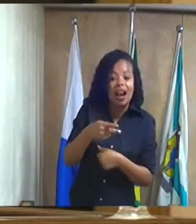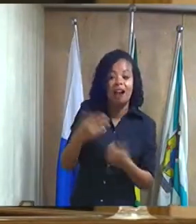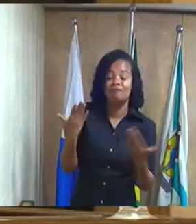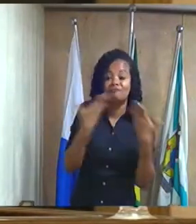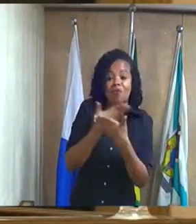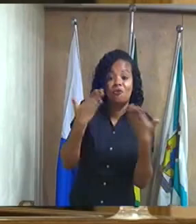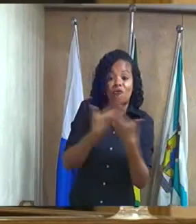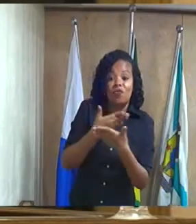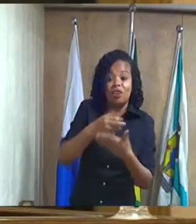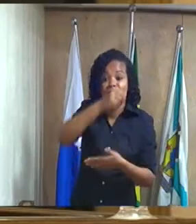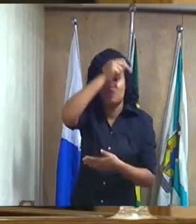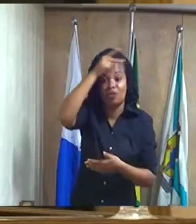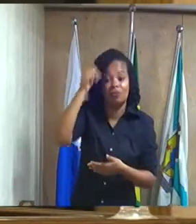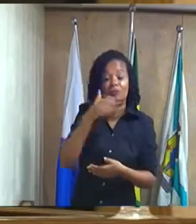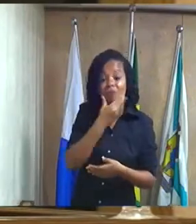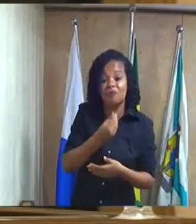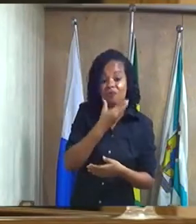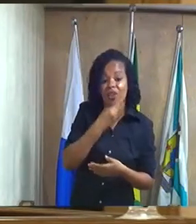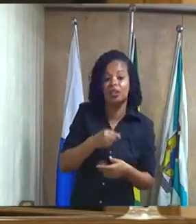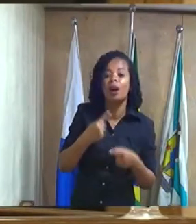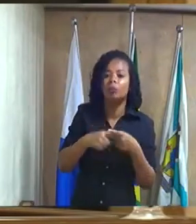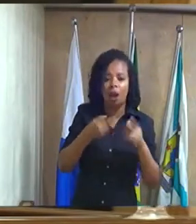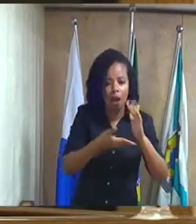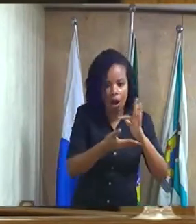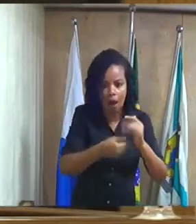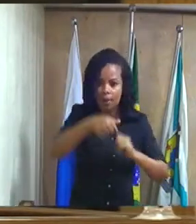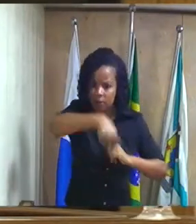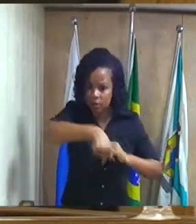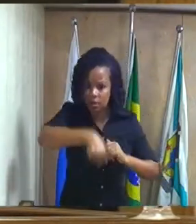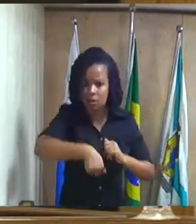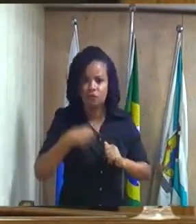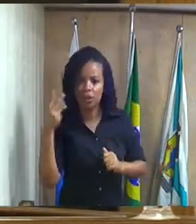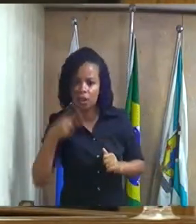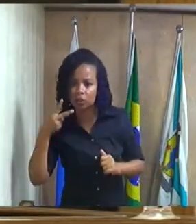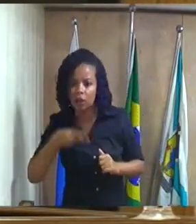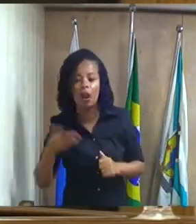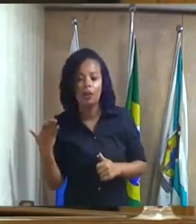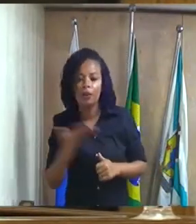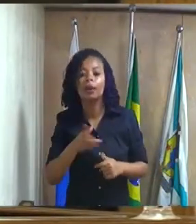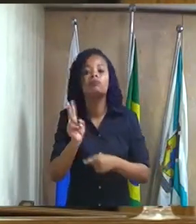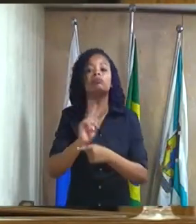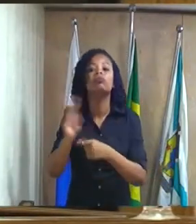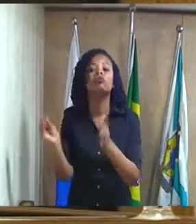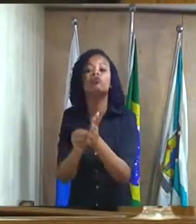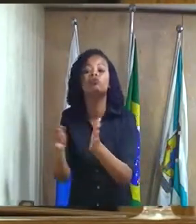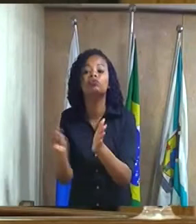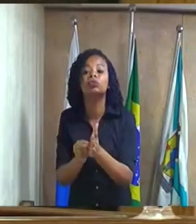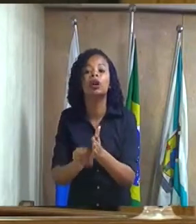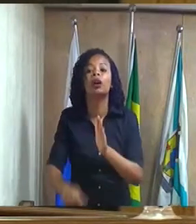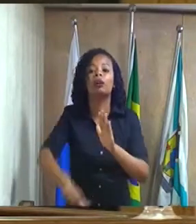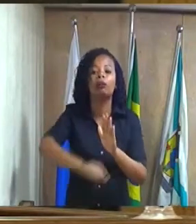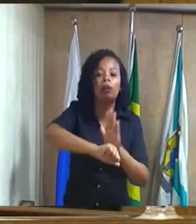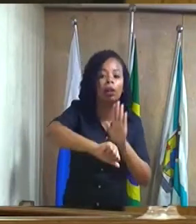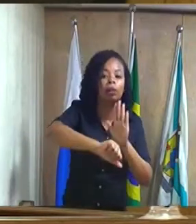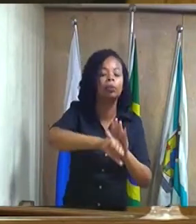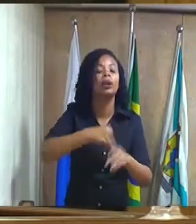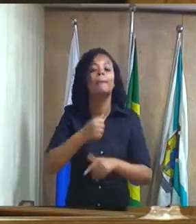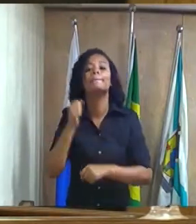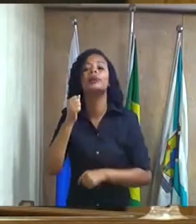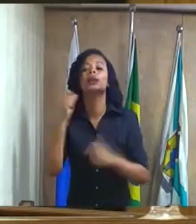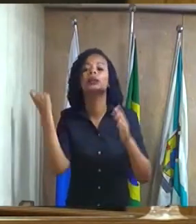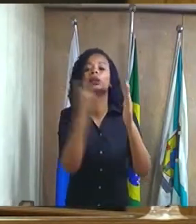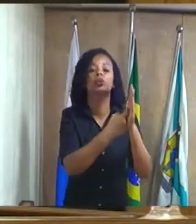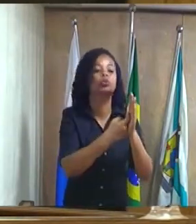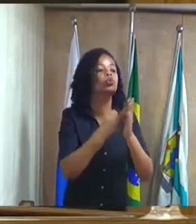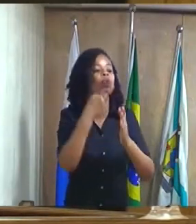a câmara está aí para isso a câmara tem para fiscalizar e ver as irregularidades e denunciar nós estamos aqui para isso estamos aqui fazendo